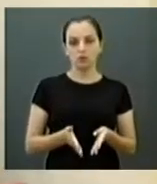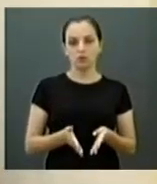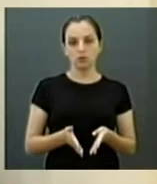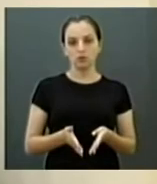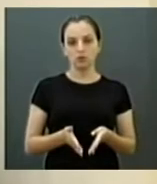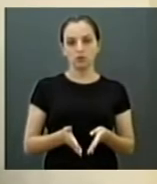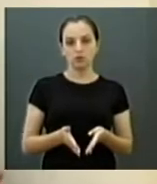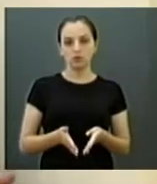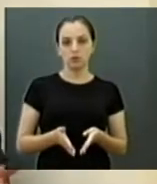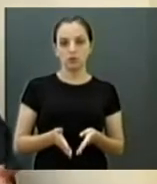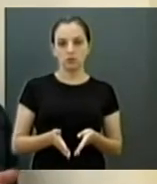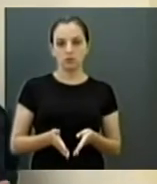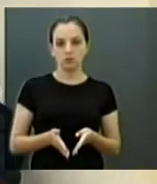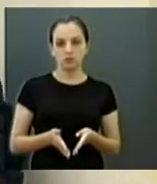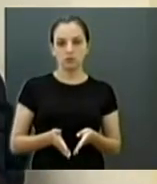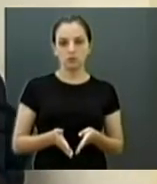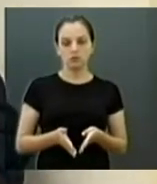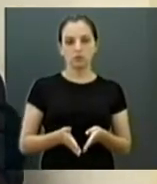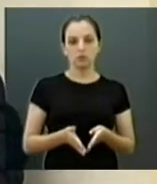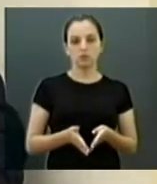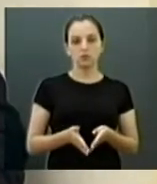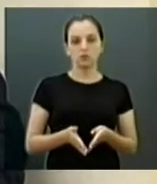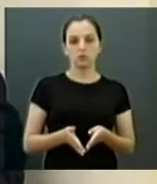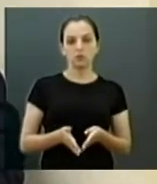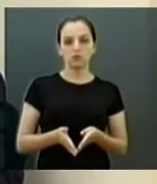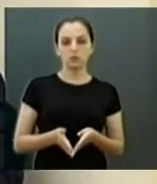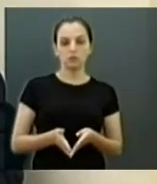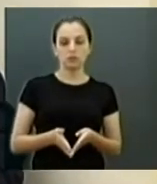É, a informação que eu tive semana passada, quem não podia?